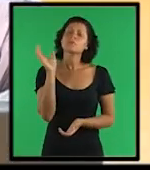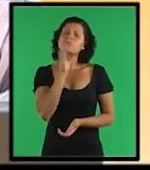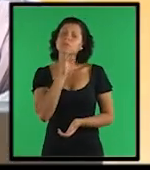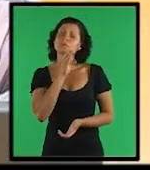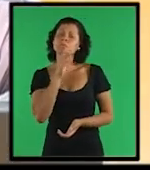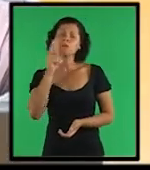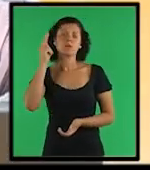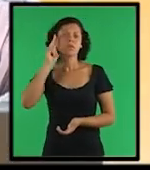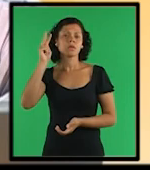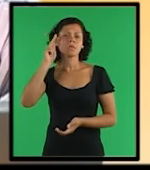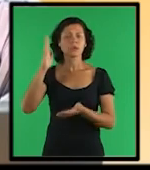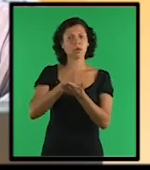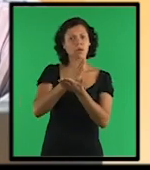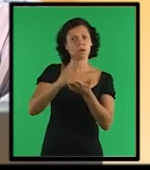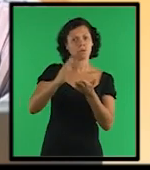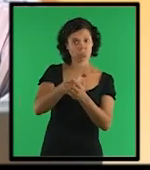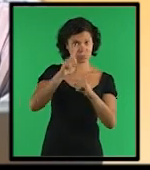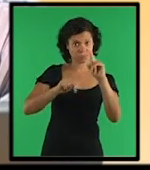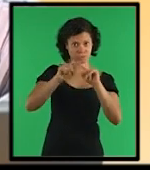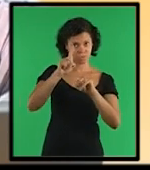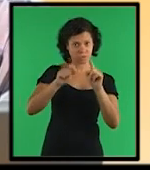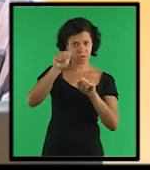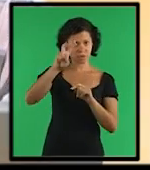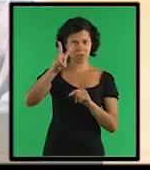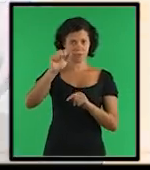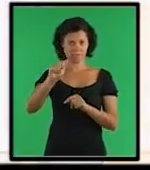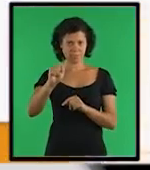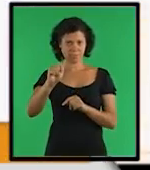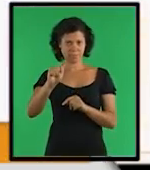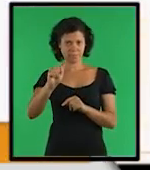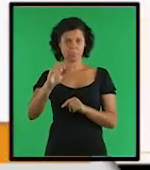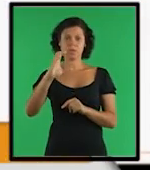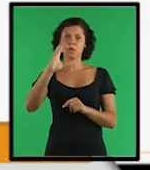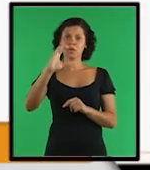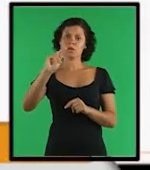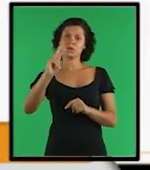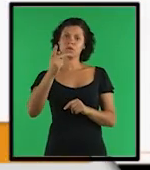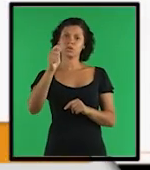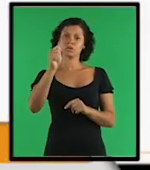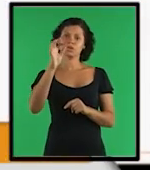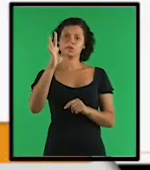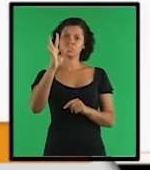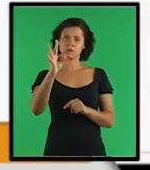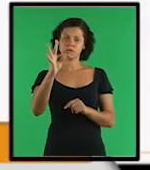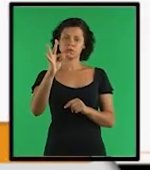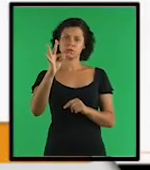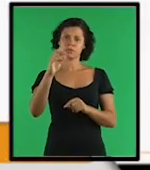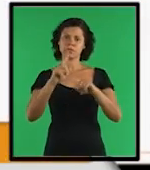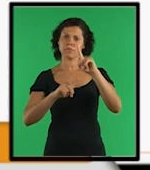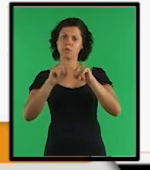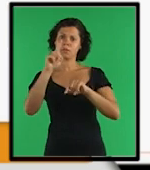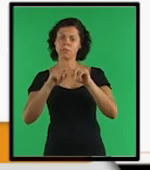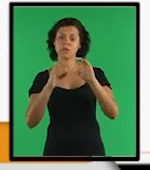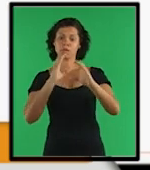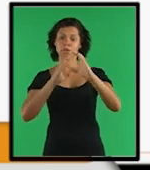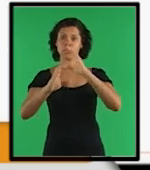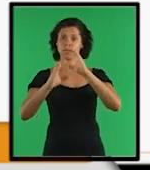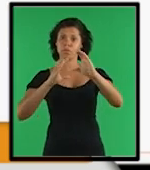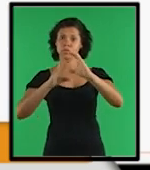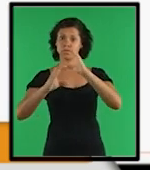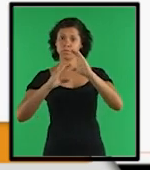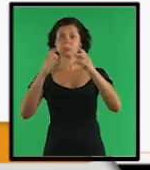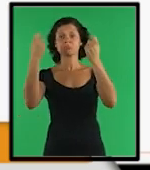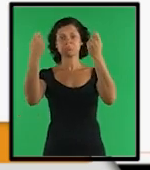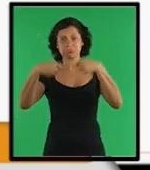alguns instrumentos virtuais presentes no AVA. O chat é uma ferramenta de comunicação via internet que possibilita a